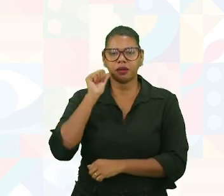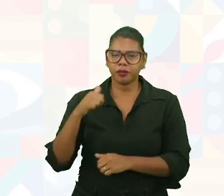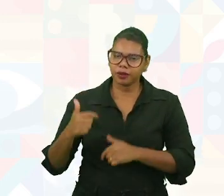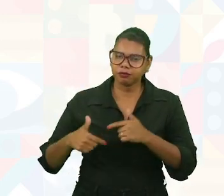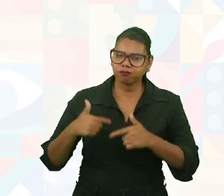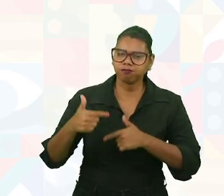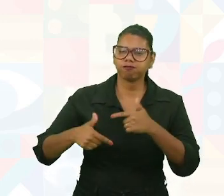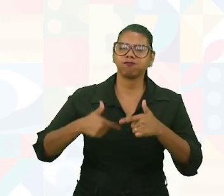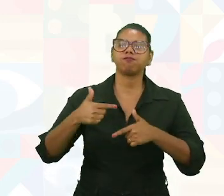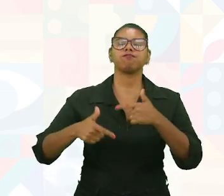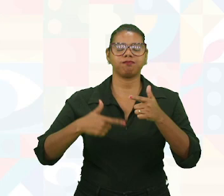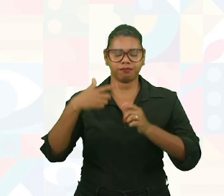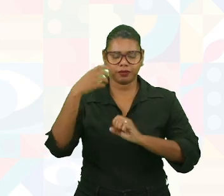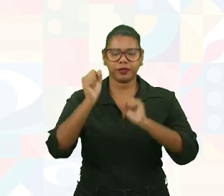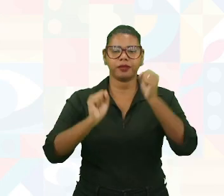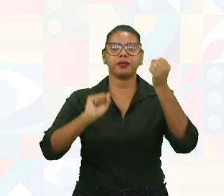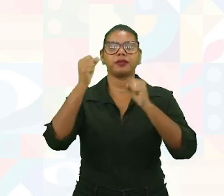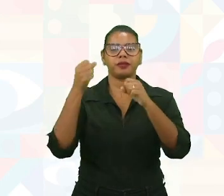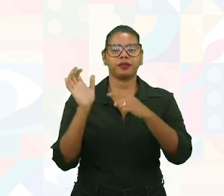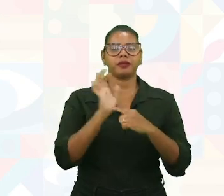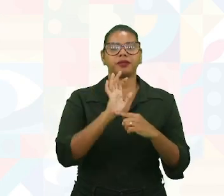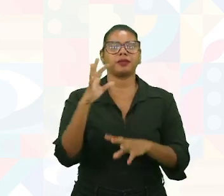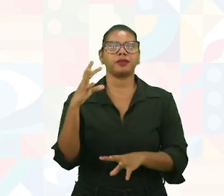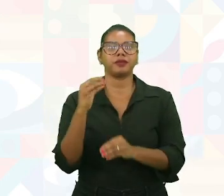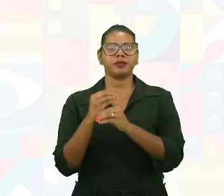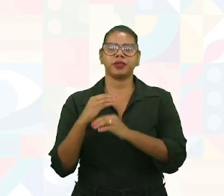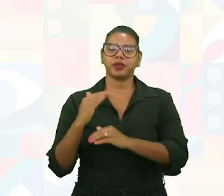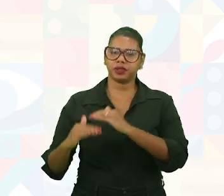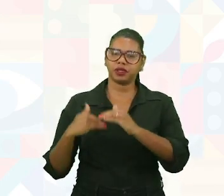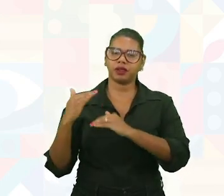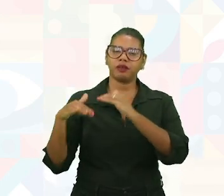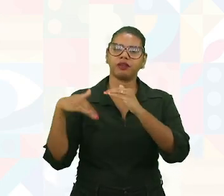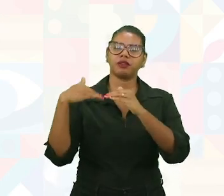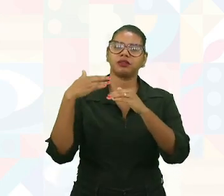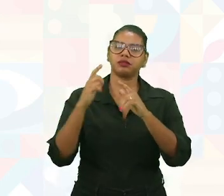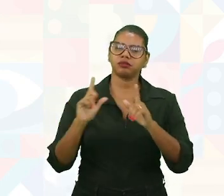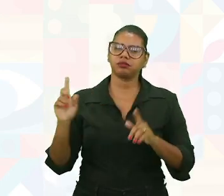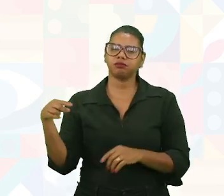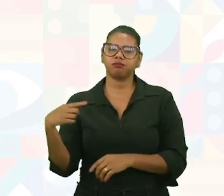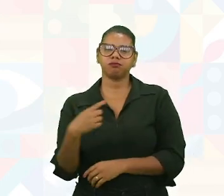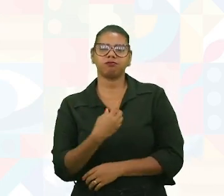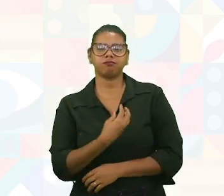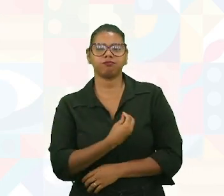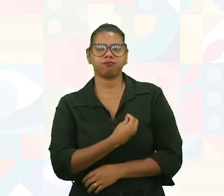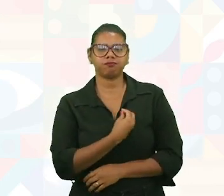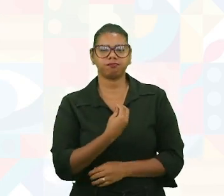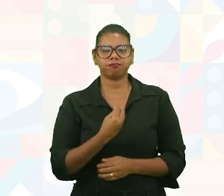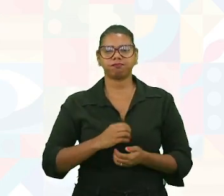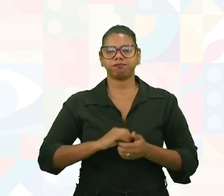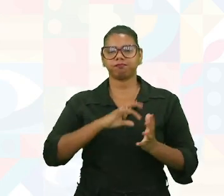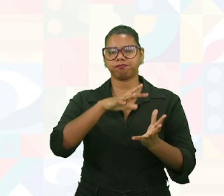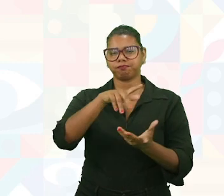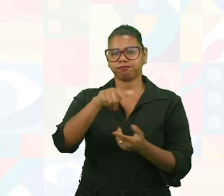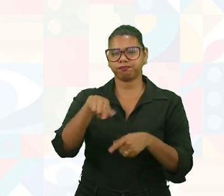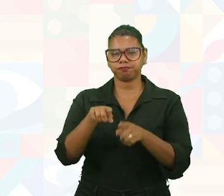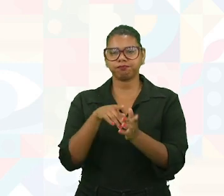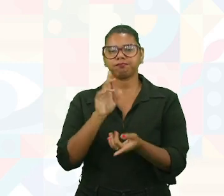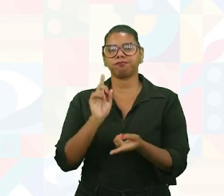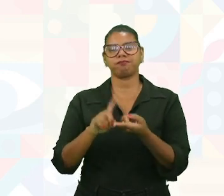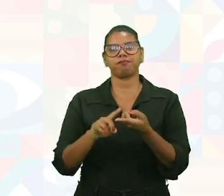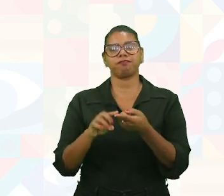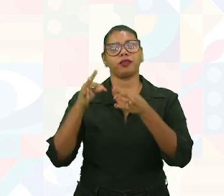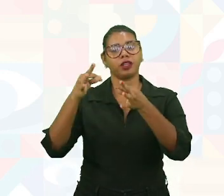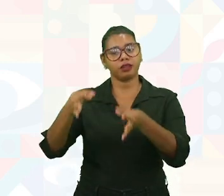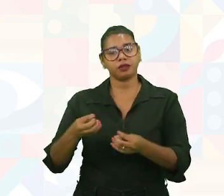indústrias. Isso trouxe uma evolução enorme para o planeta. Mas tudo que é